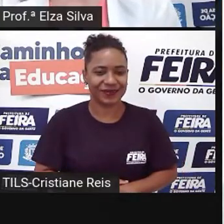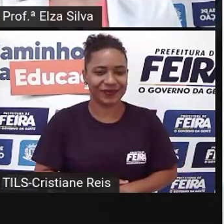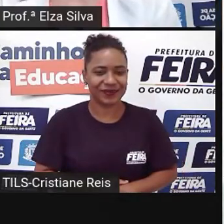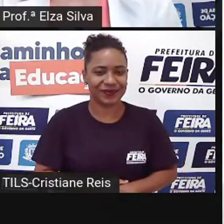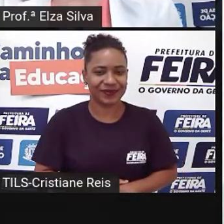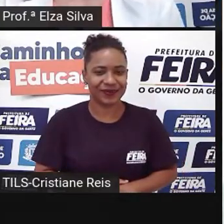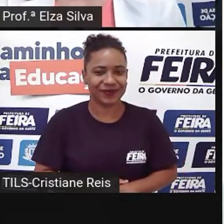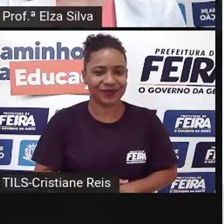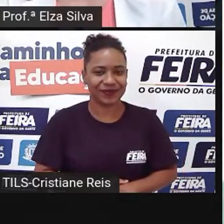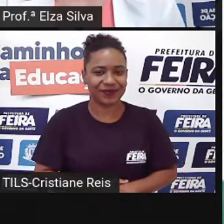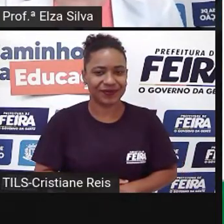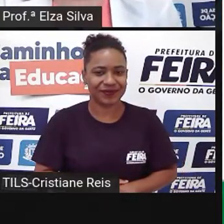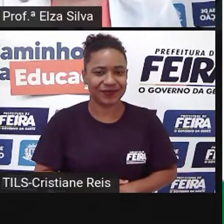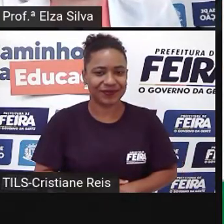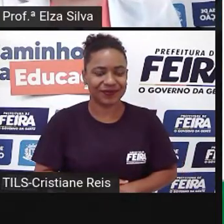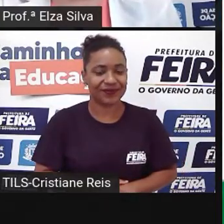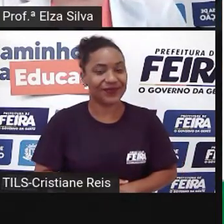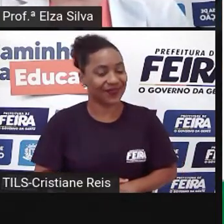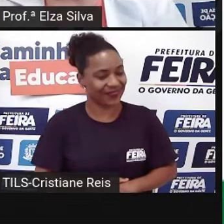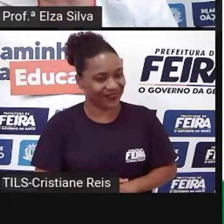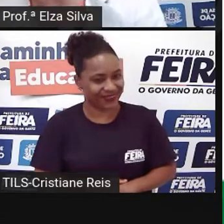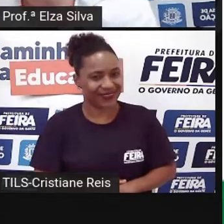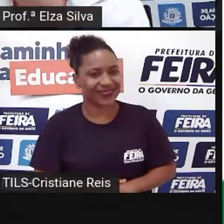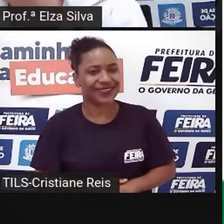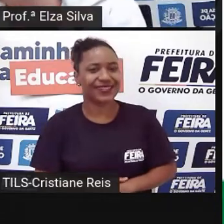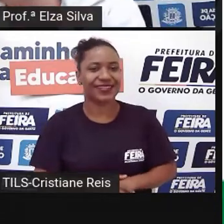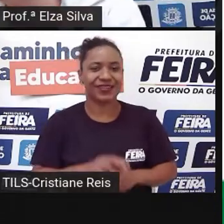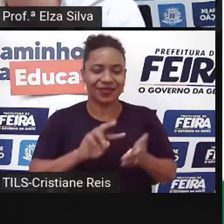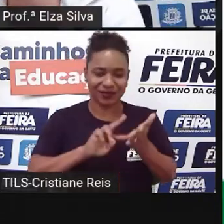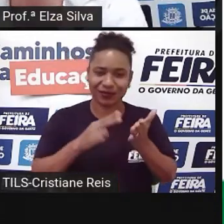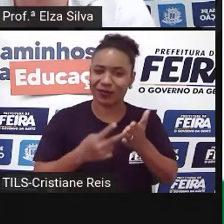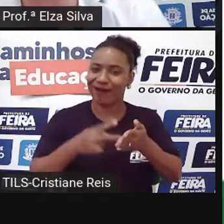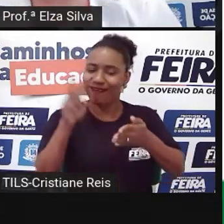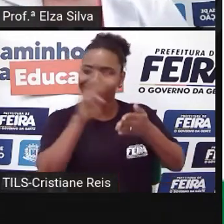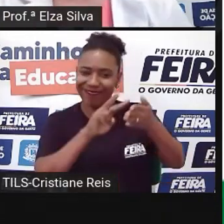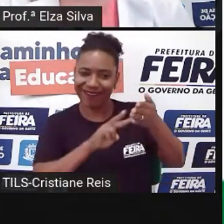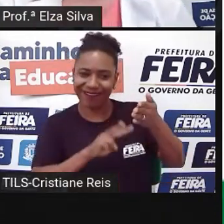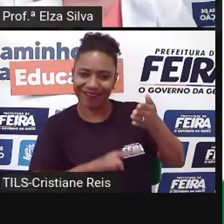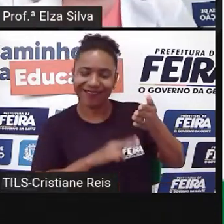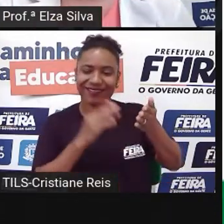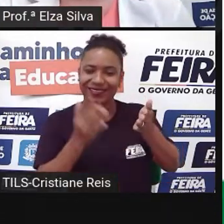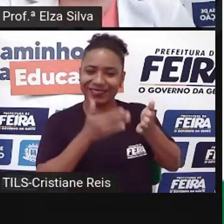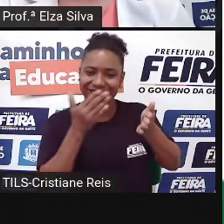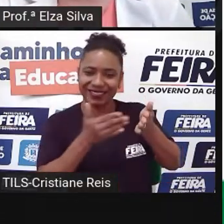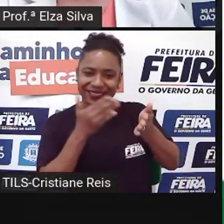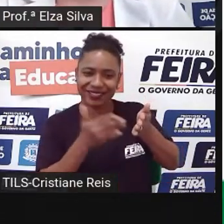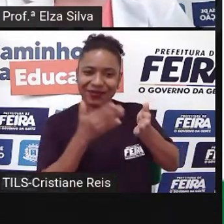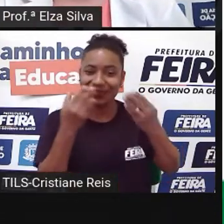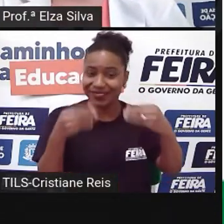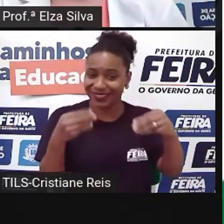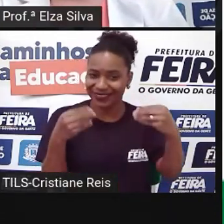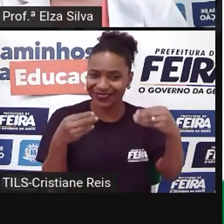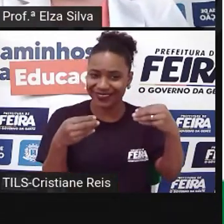To read books and magazines Pronto Escolhi este também And you E você?